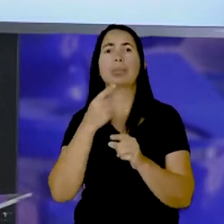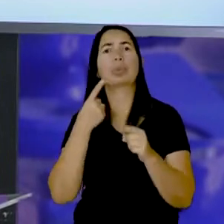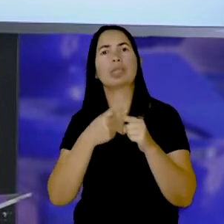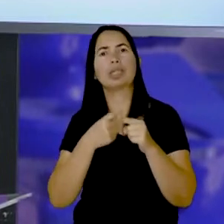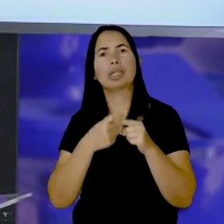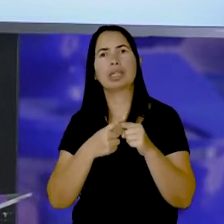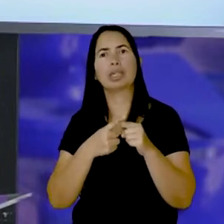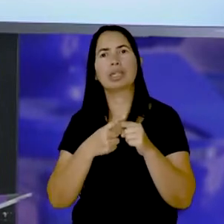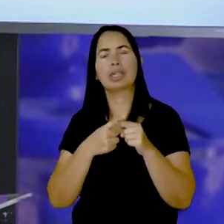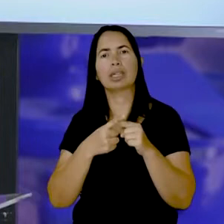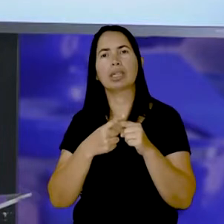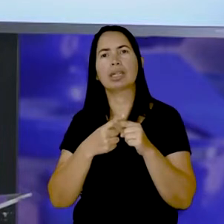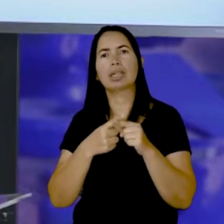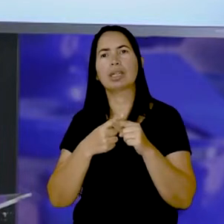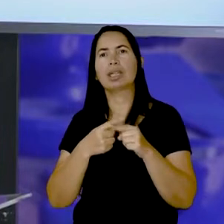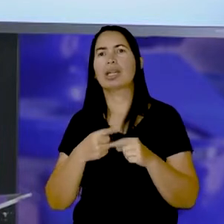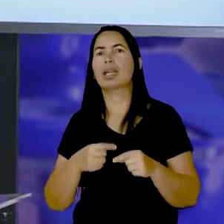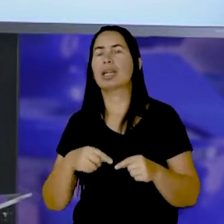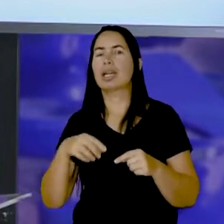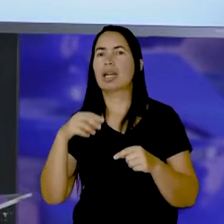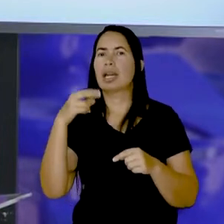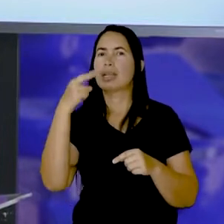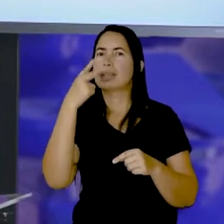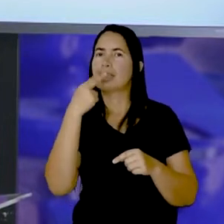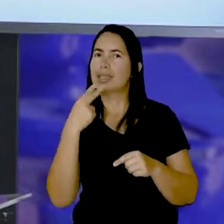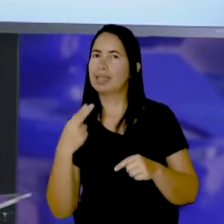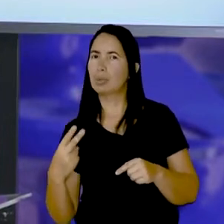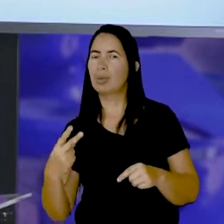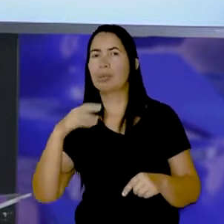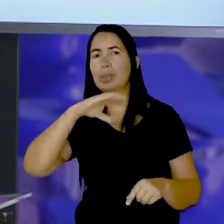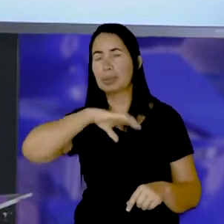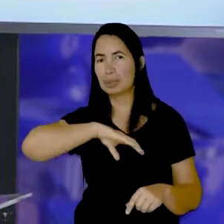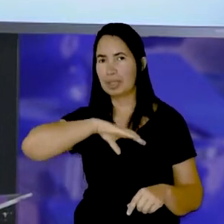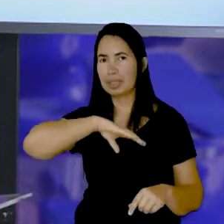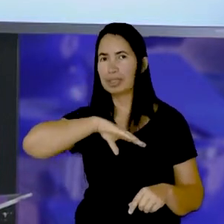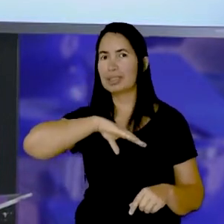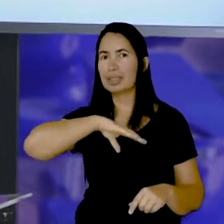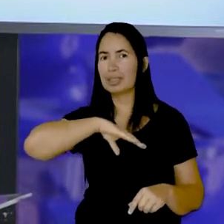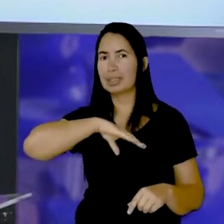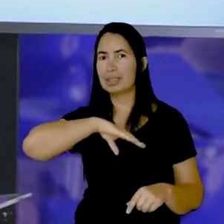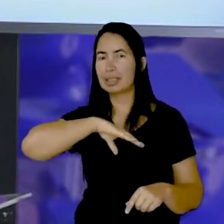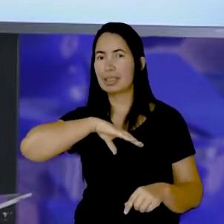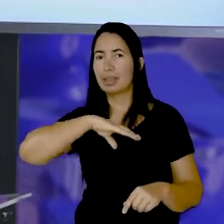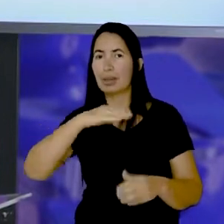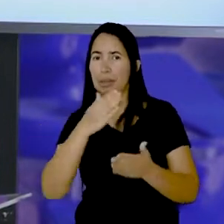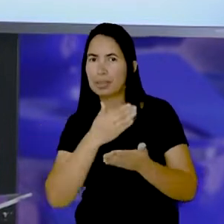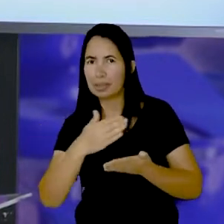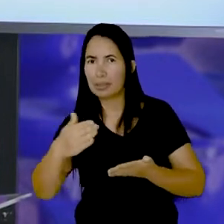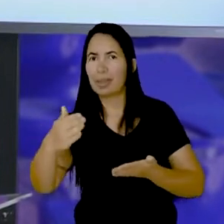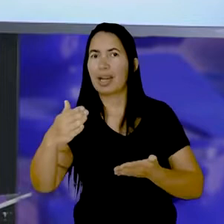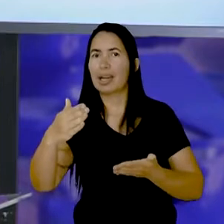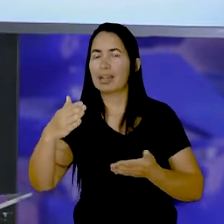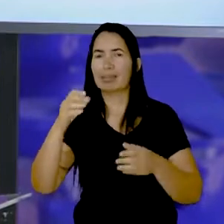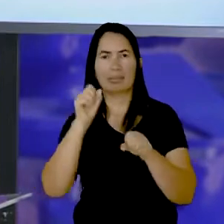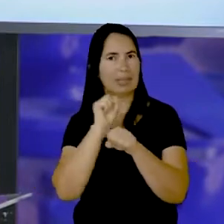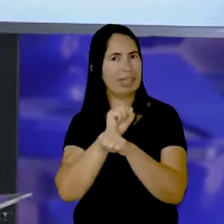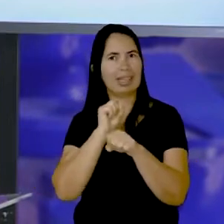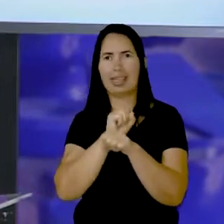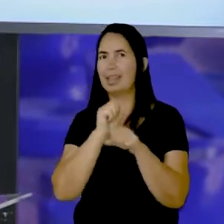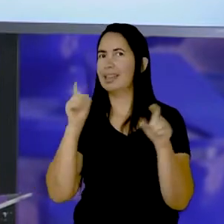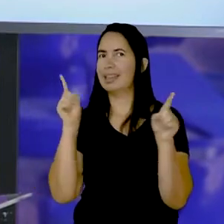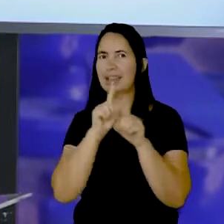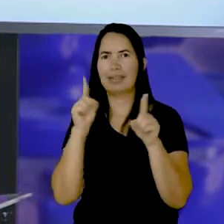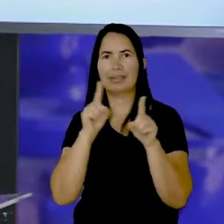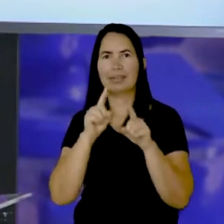isso é a nossa língua maravilhosa A língua portuguesa Mas vamos continuar, viu? Não para por aí, não A